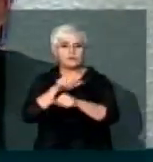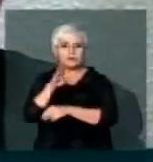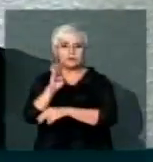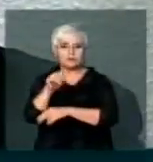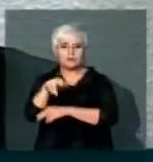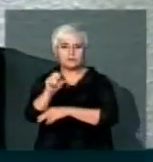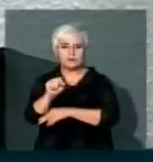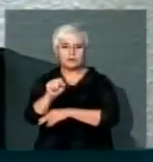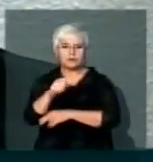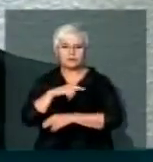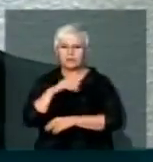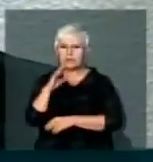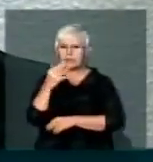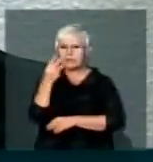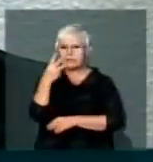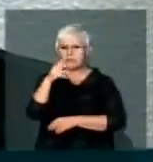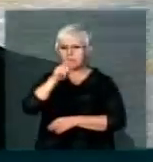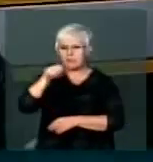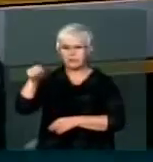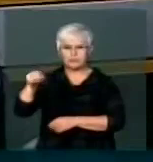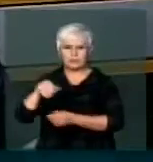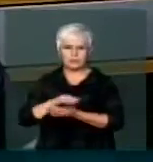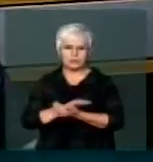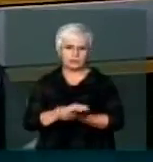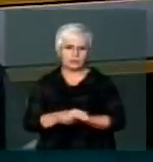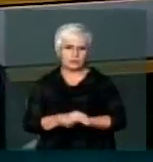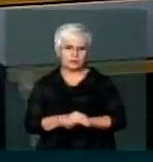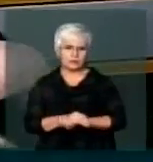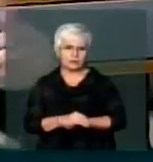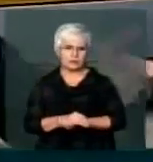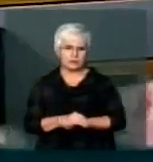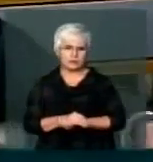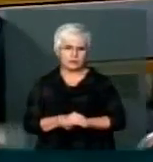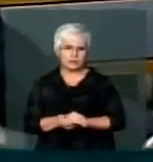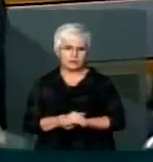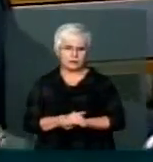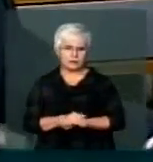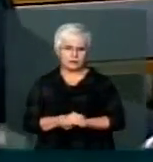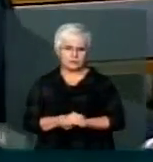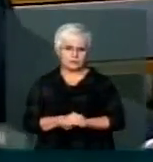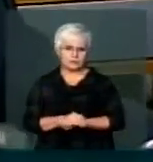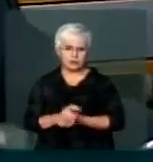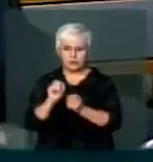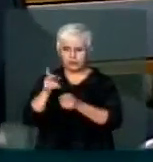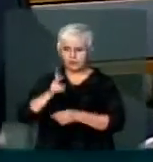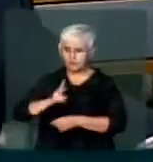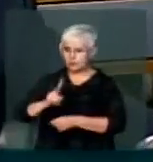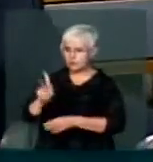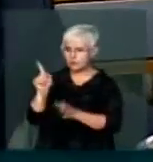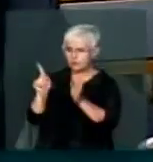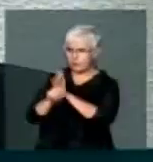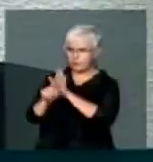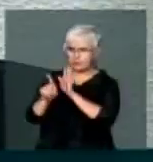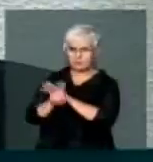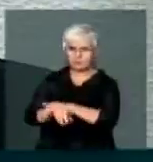Faz três ou quatro meses Realmente não tem nada a ver com Passadina Passadina... Vossa senhoria tem razão Eu estou equivocado Vamos continuar a pergunta aqui